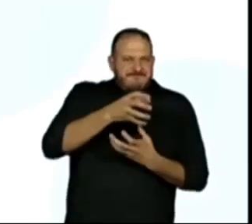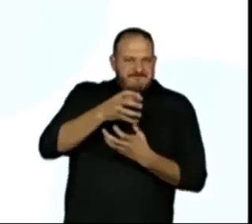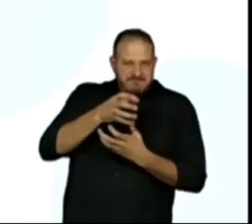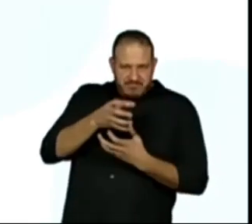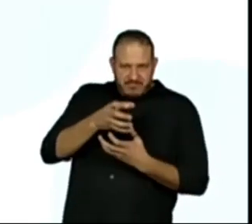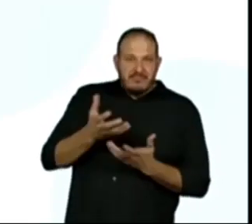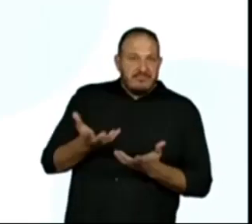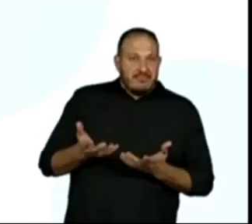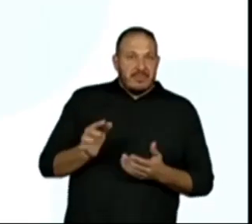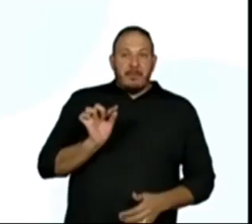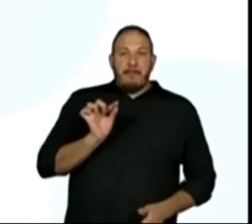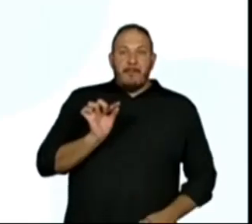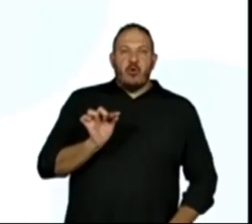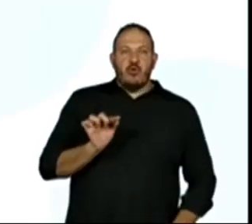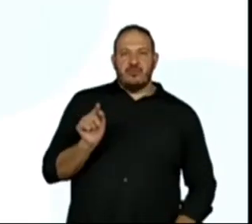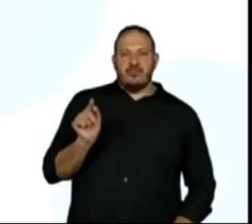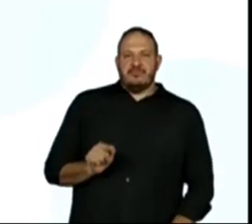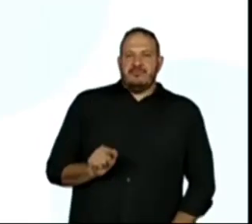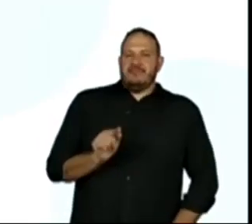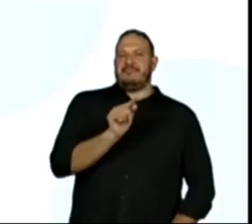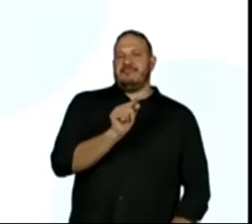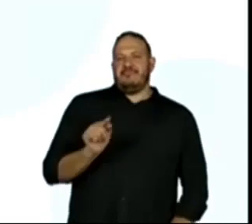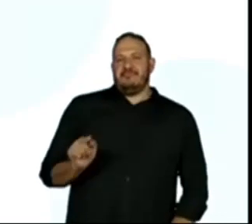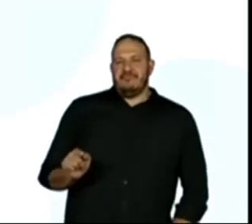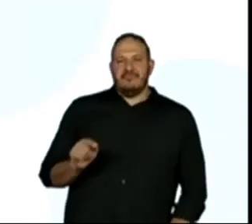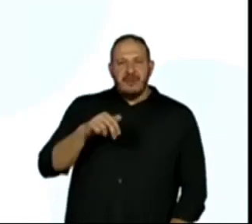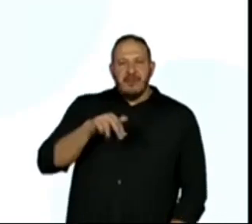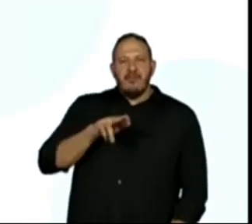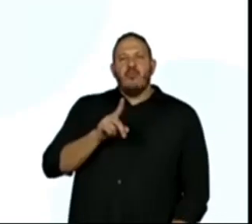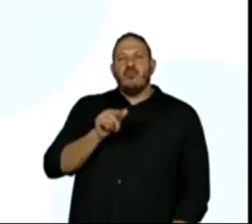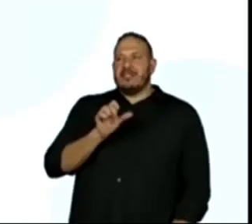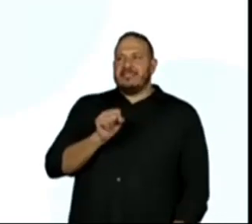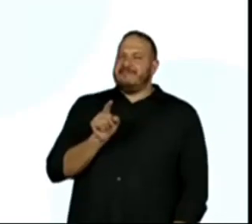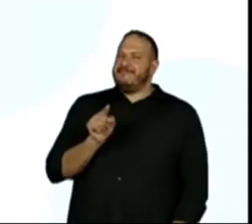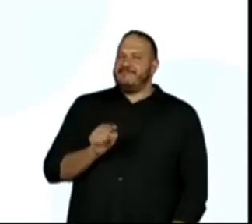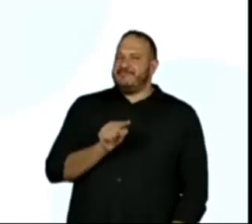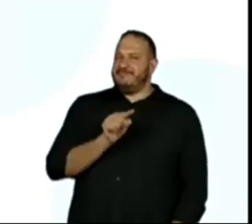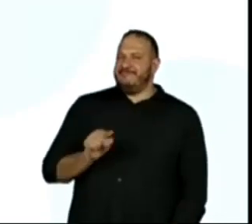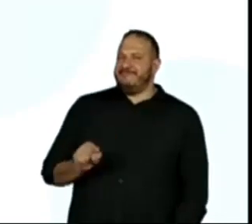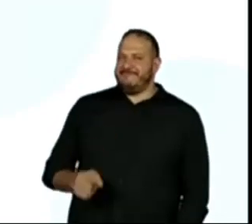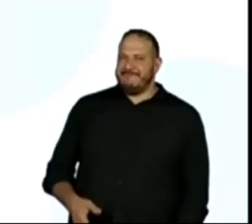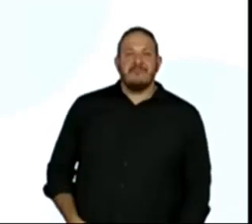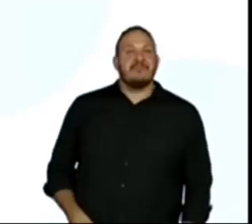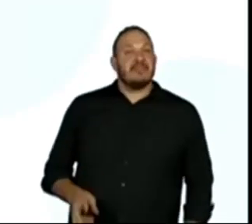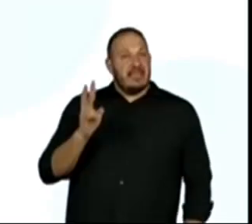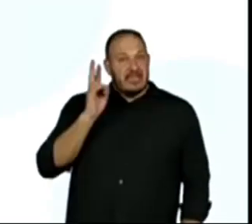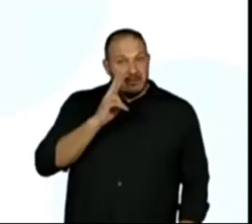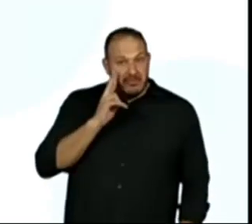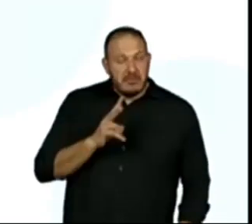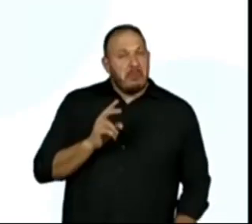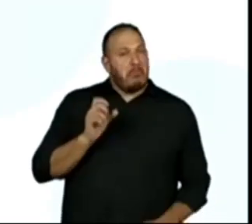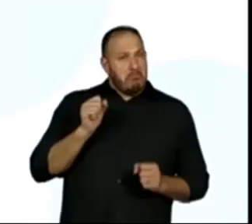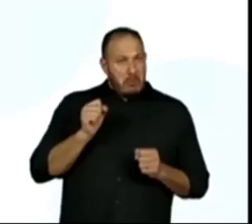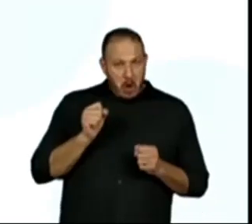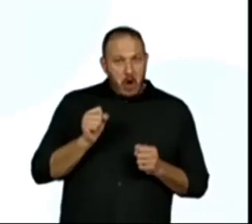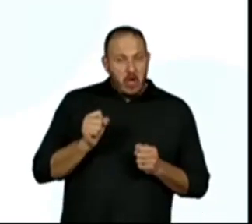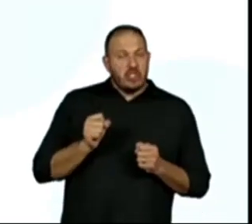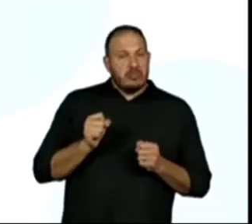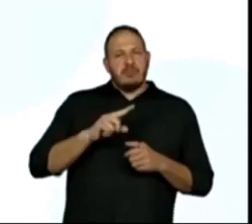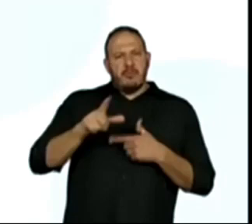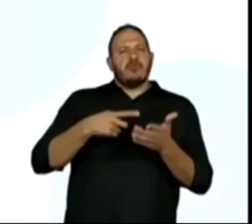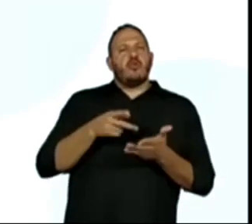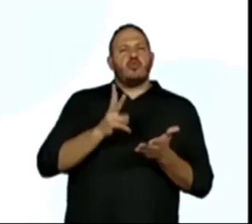Ponto final. E a gente exclui essa parte aqui. Lembrando que ele pode continuar esse texto.